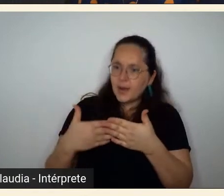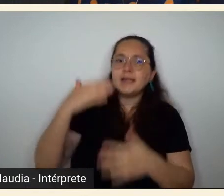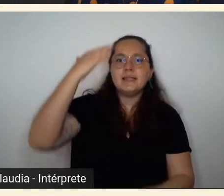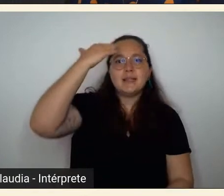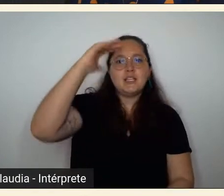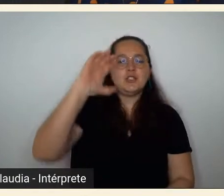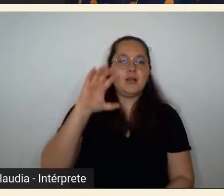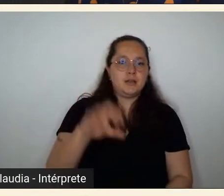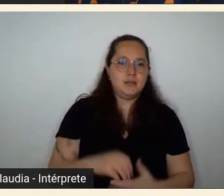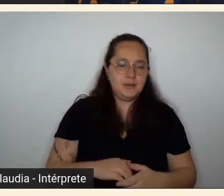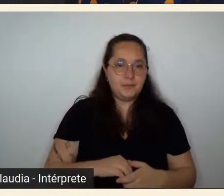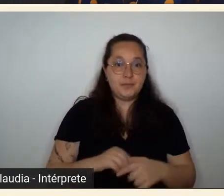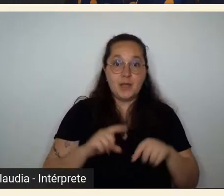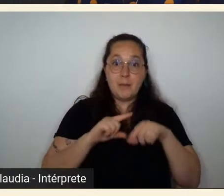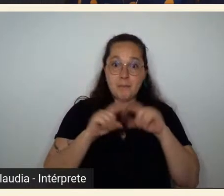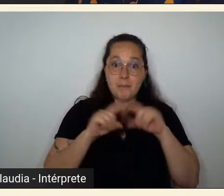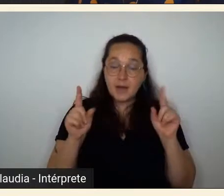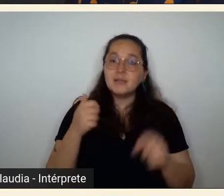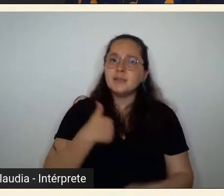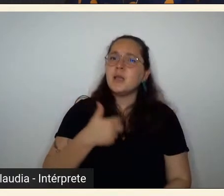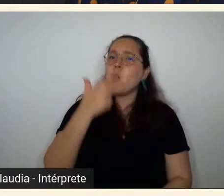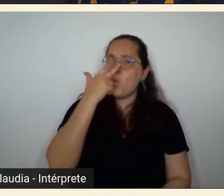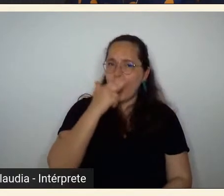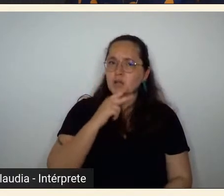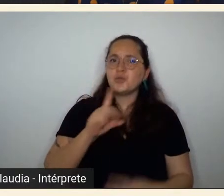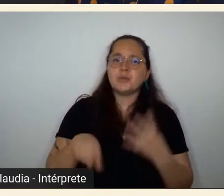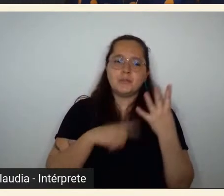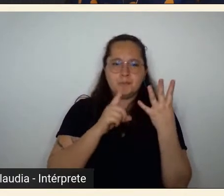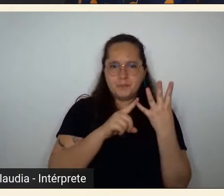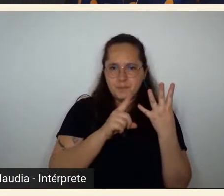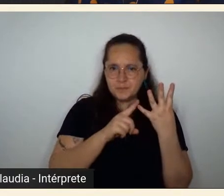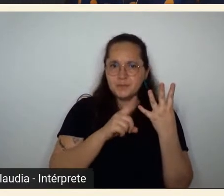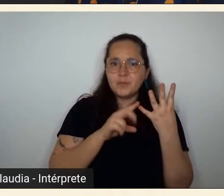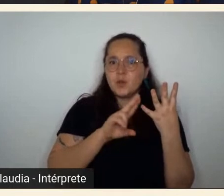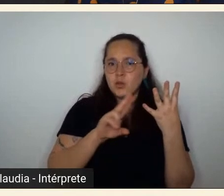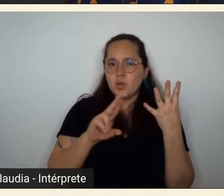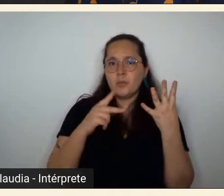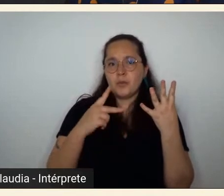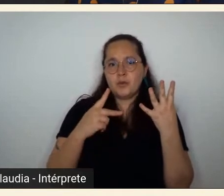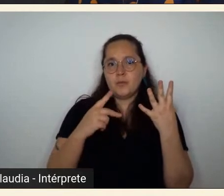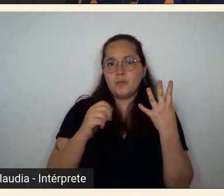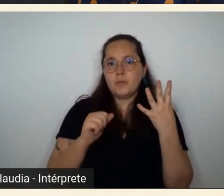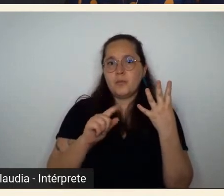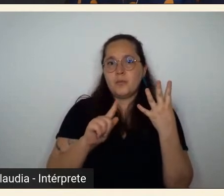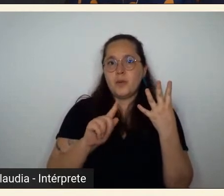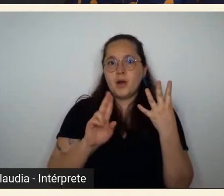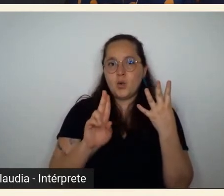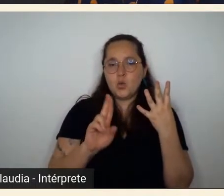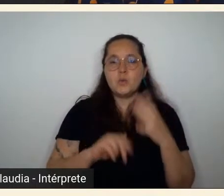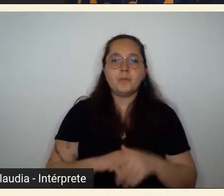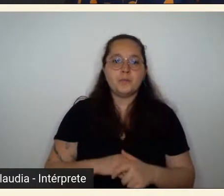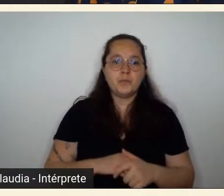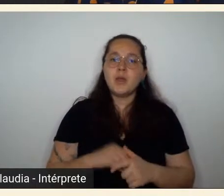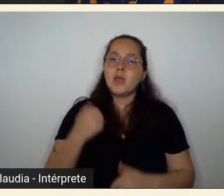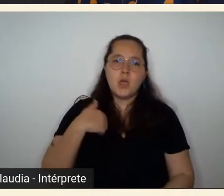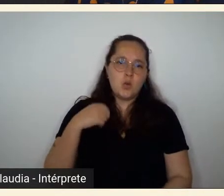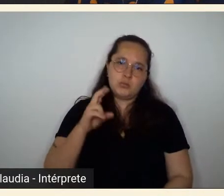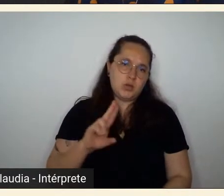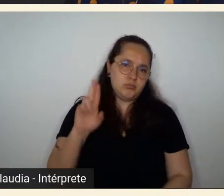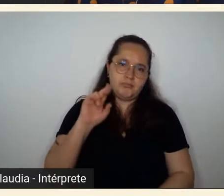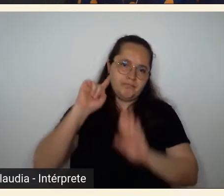mas eu acho que tem um quarto nome aí muito forte que é o nome da Pagu que eu não trabalhei porque